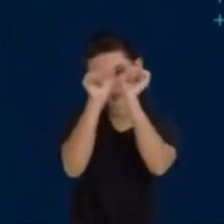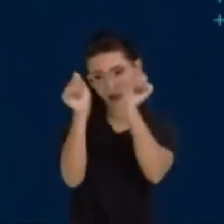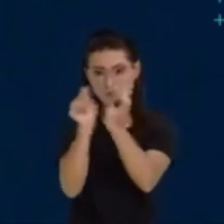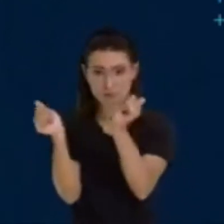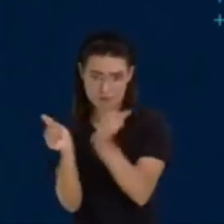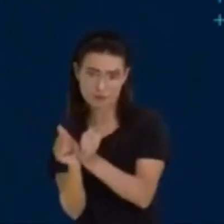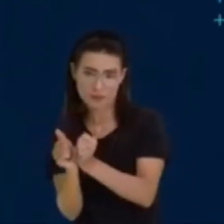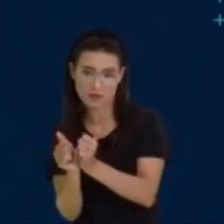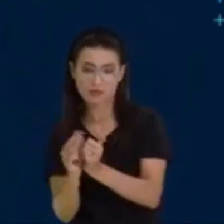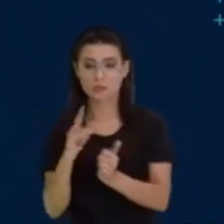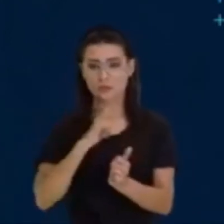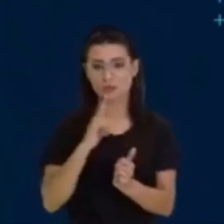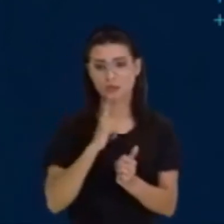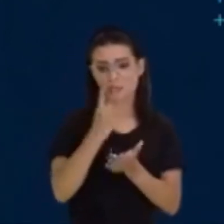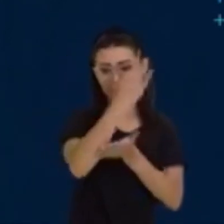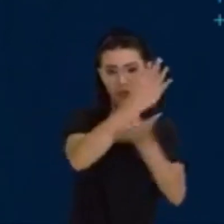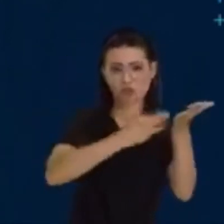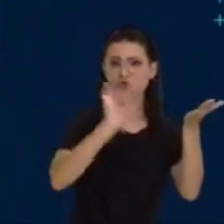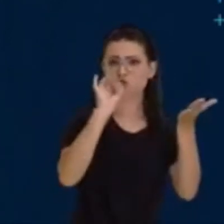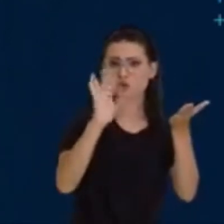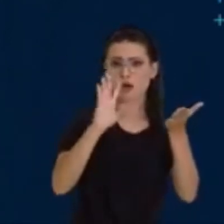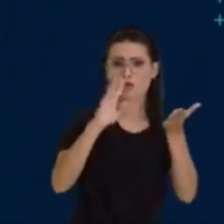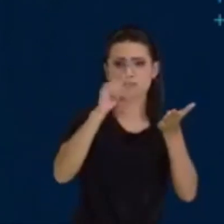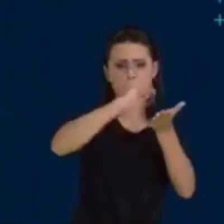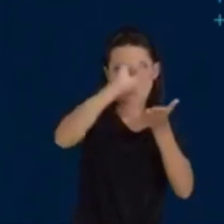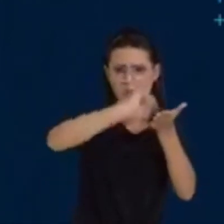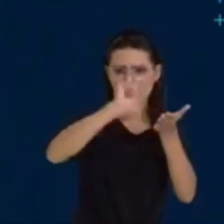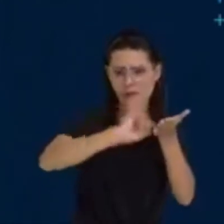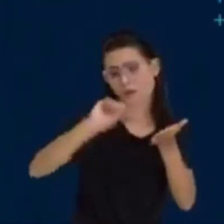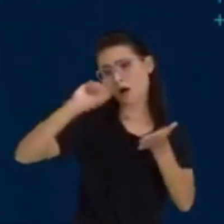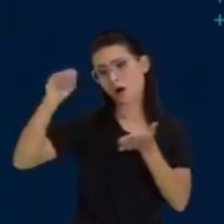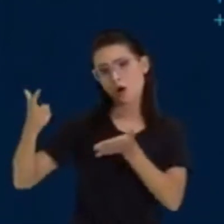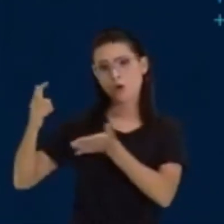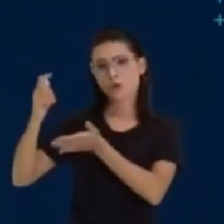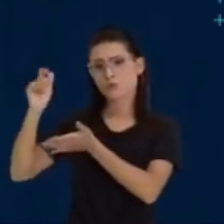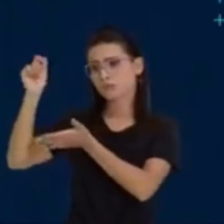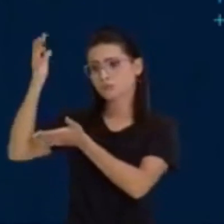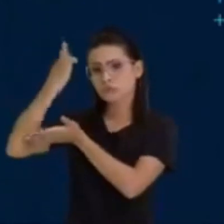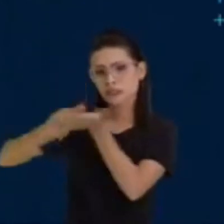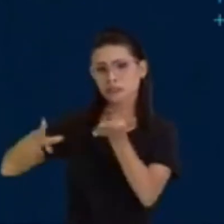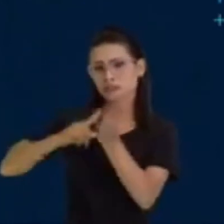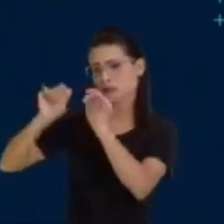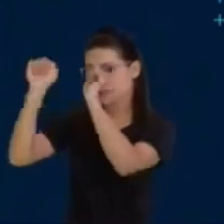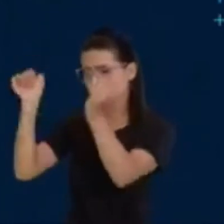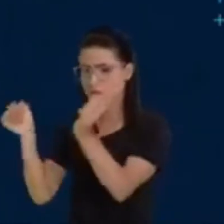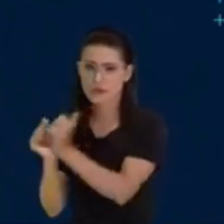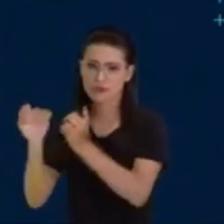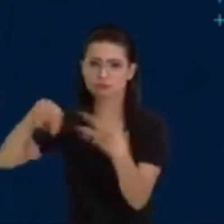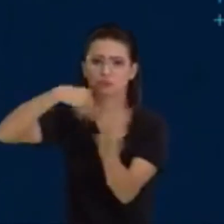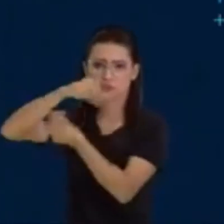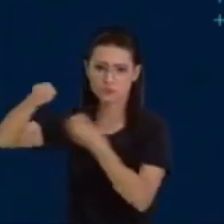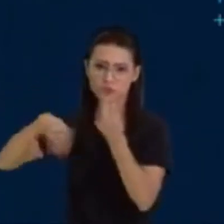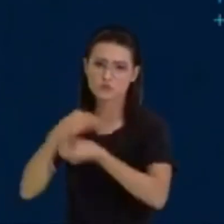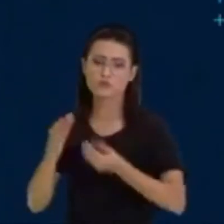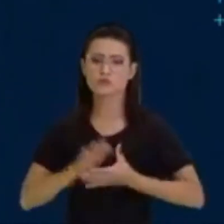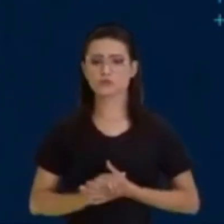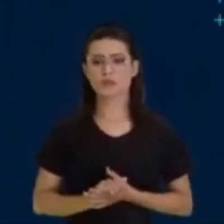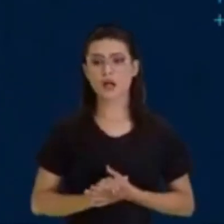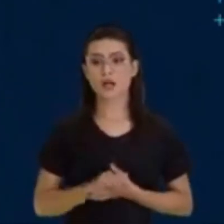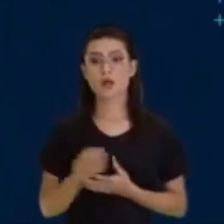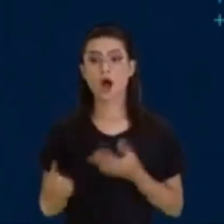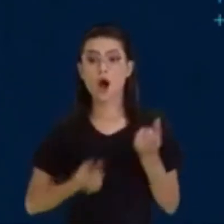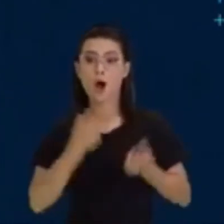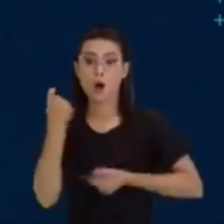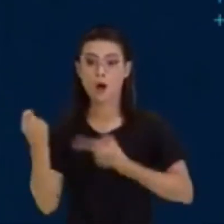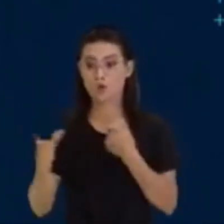verbais e mistos, que nos ajudam a perceber o que não foi dito, não foi exposto, mas